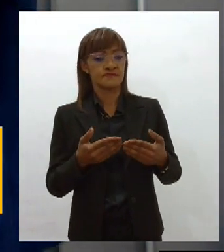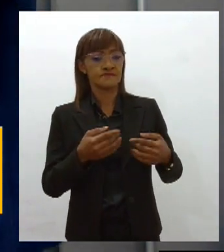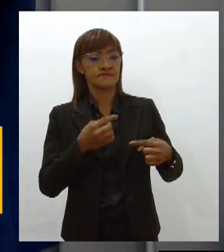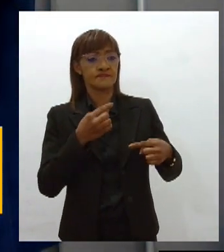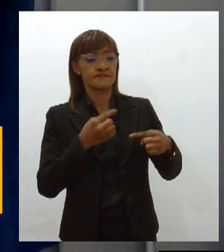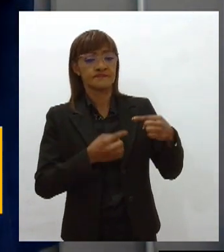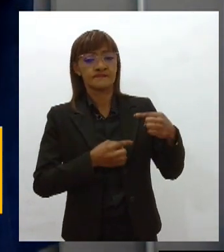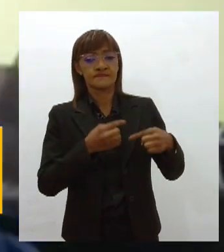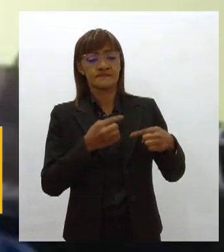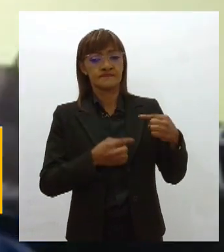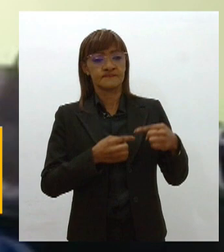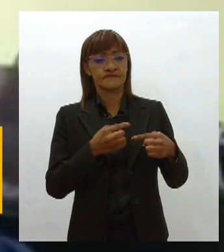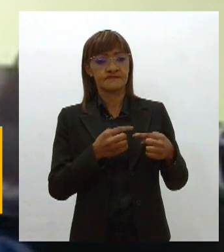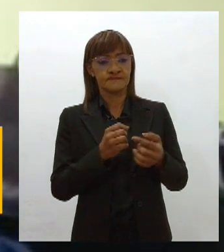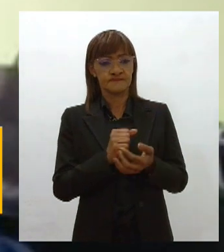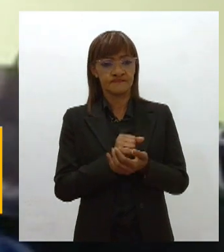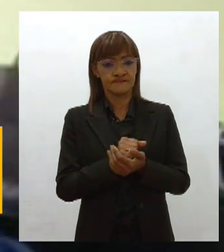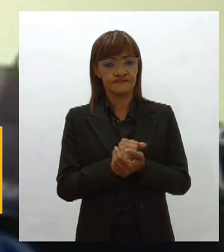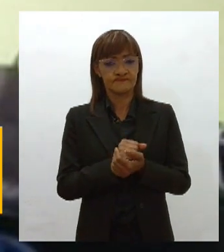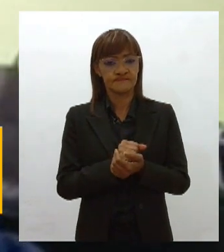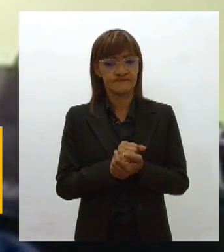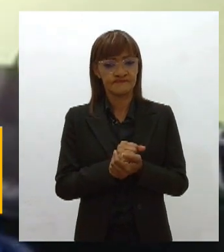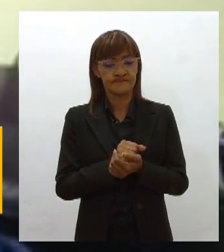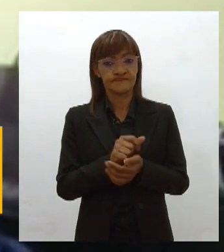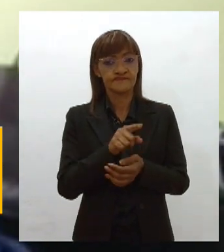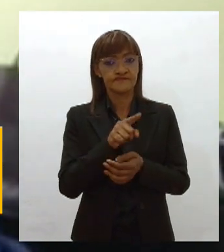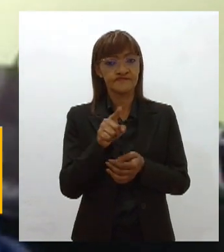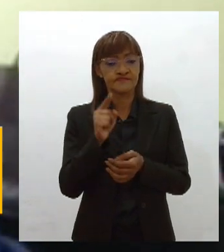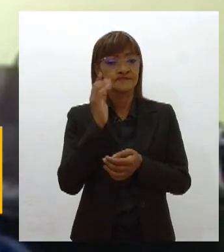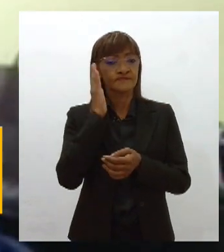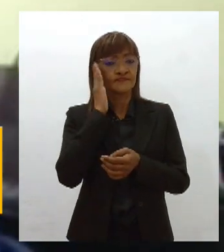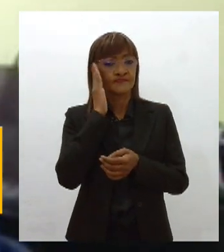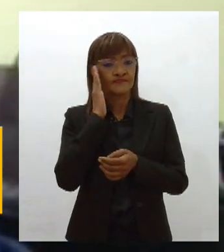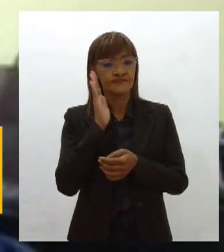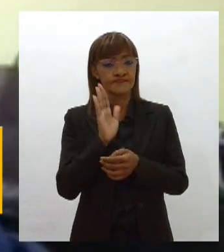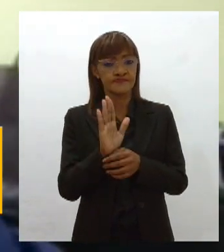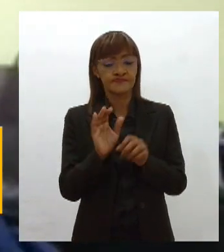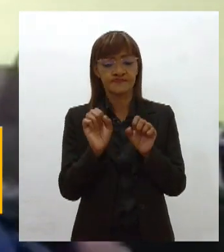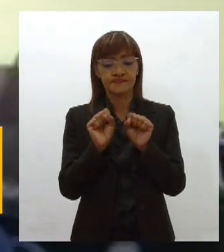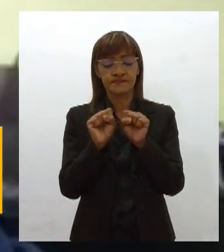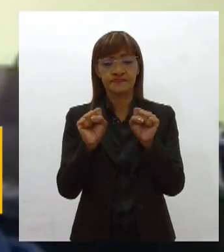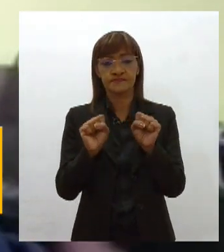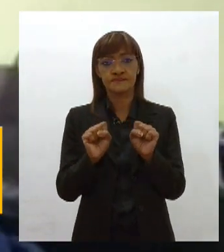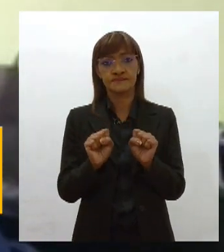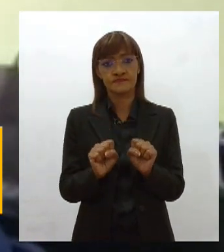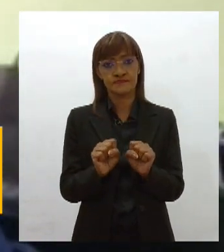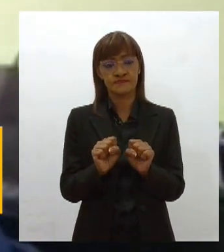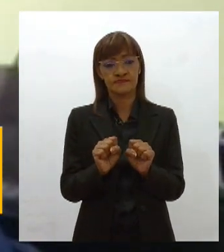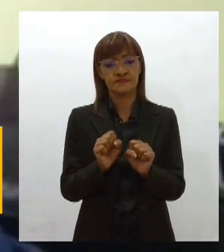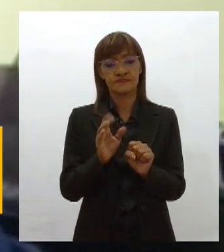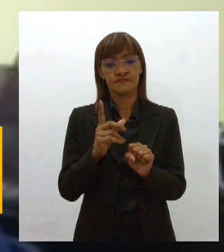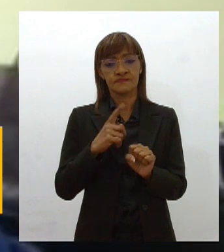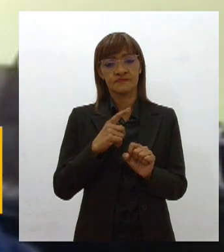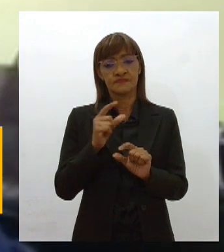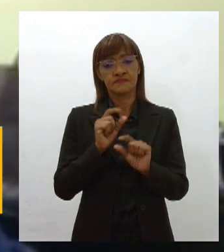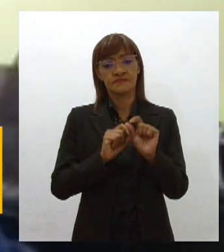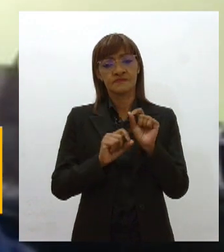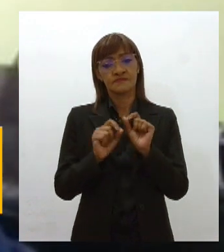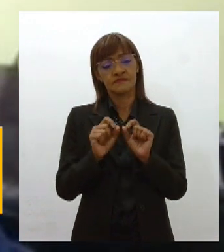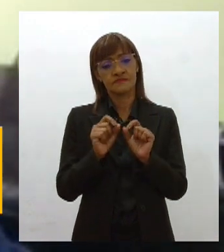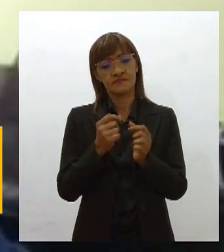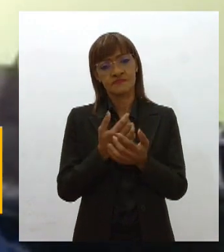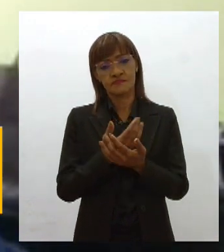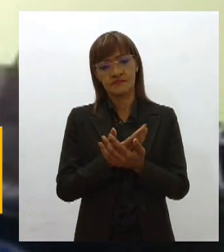país têm lei orgânica própria, têm sistema próprio, com repasse, fundo a fundo e tal. A cultura